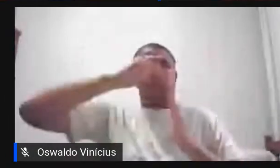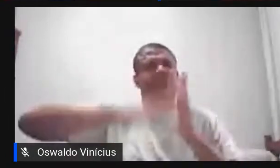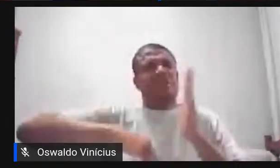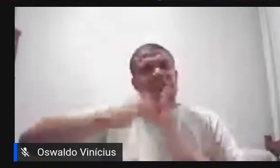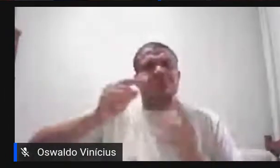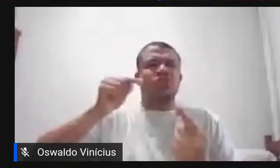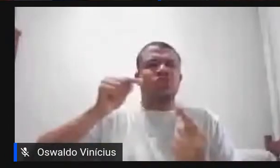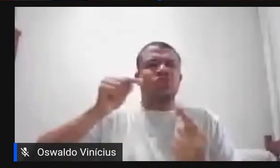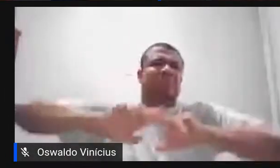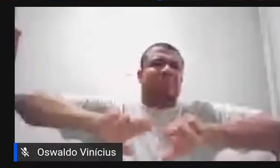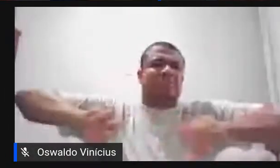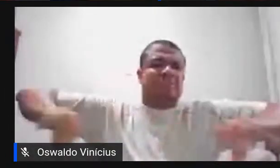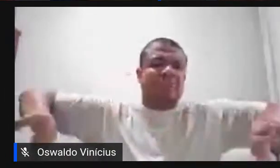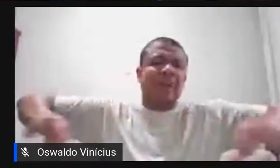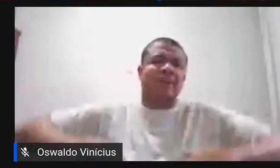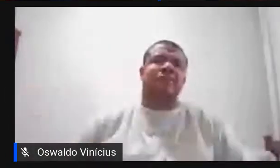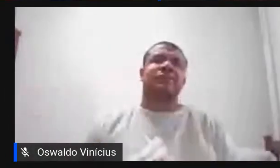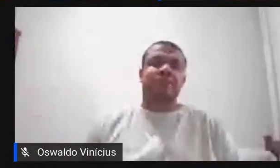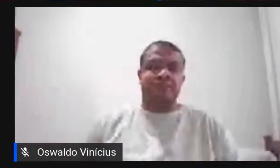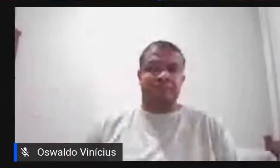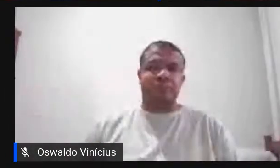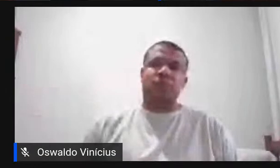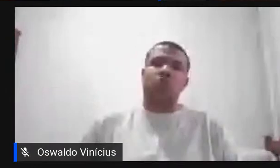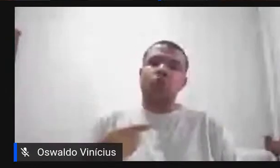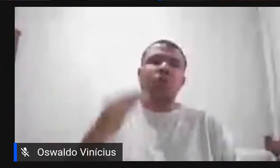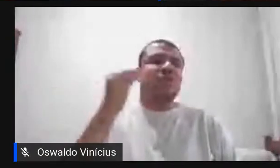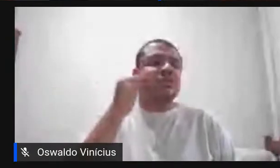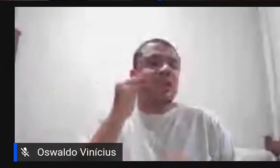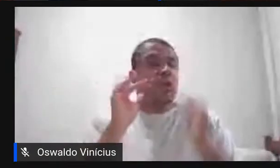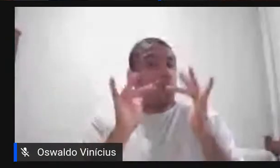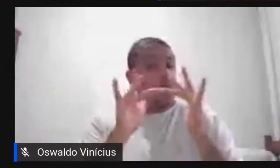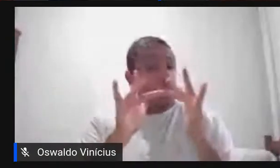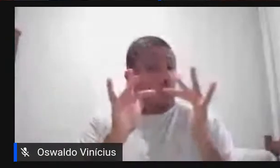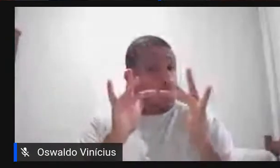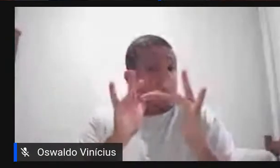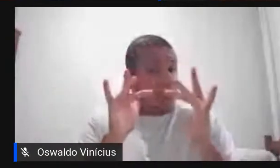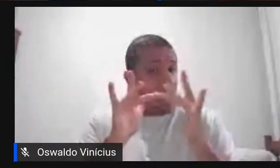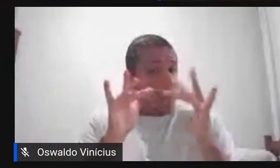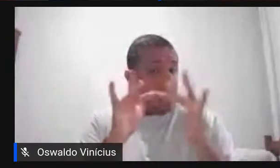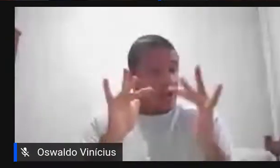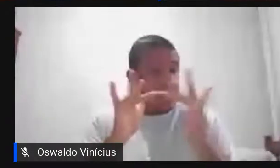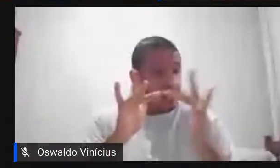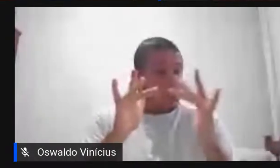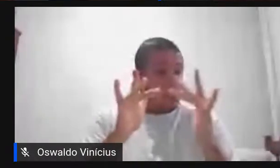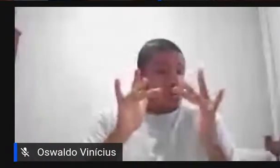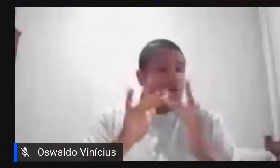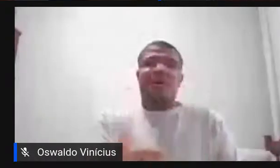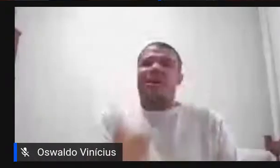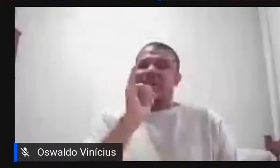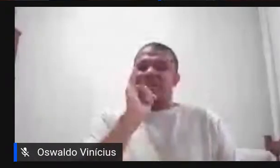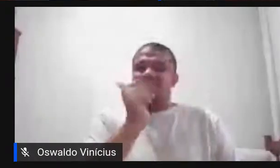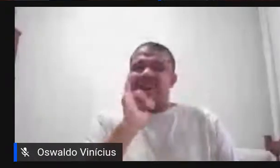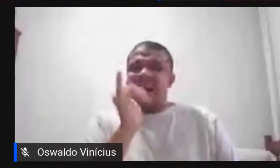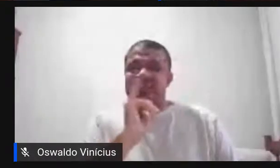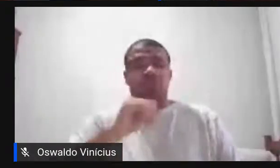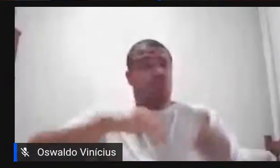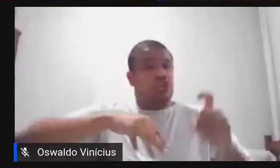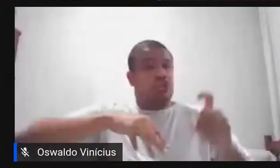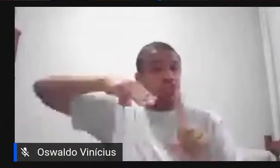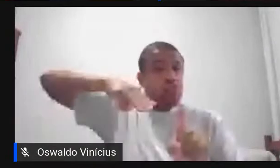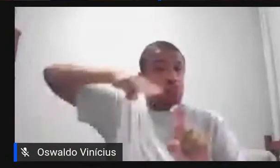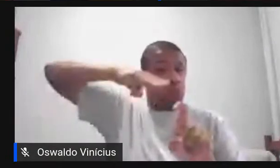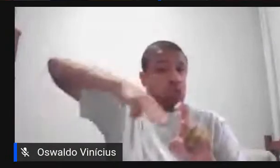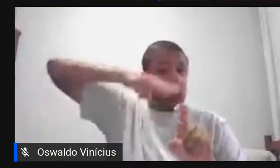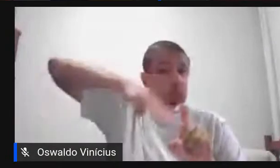e aí à medida que a gente vai tendo contato com essa a narrativa daquele mito em diferentes